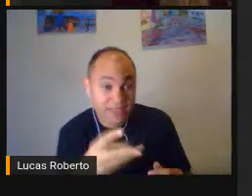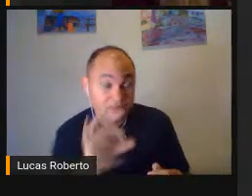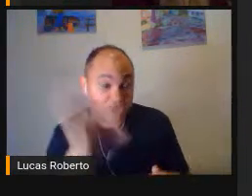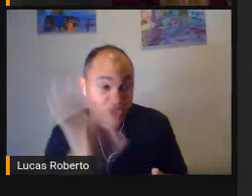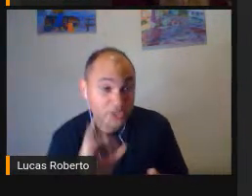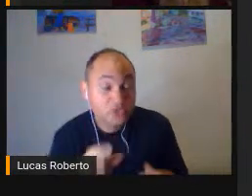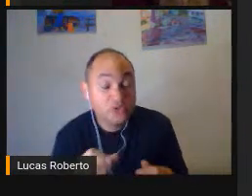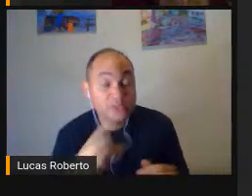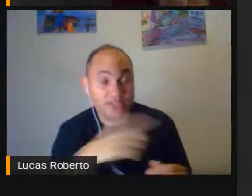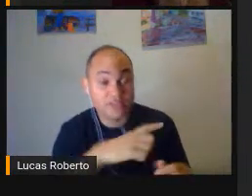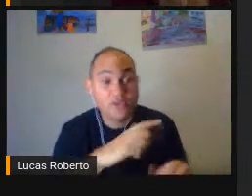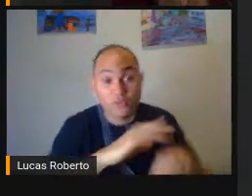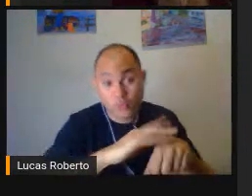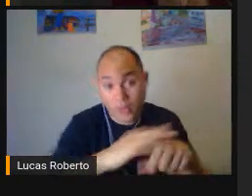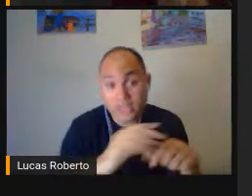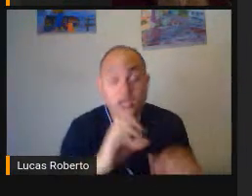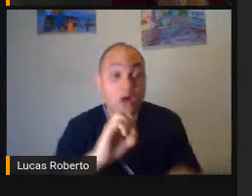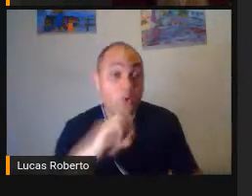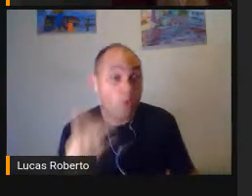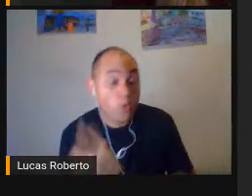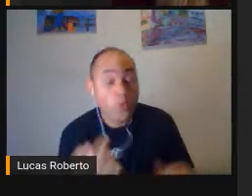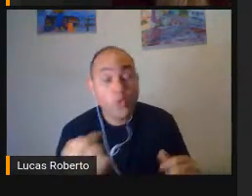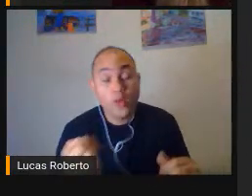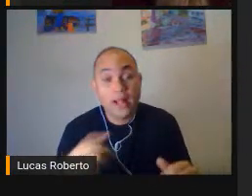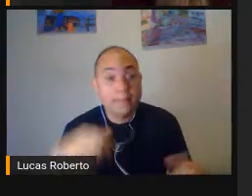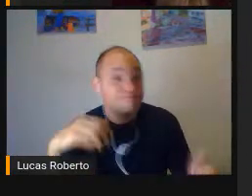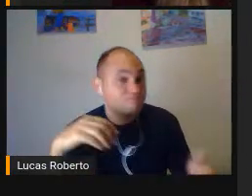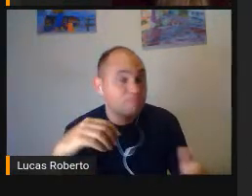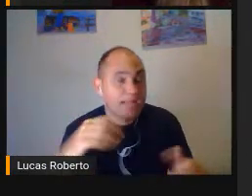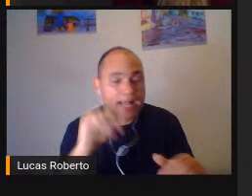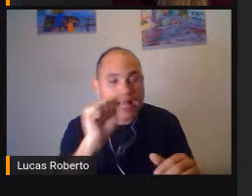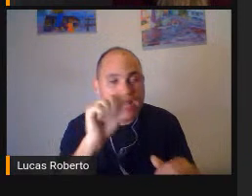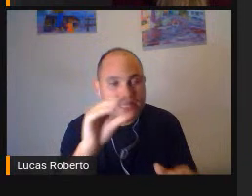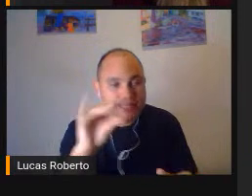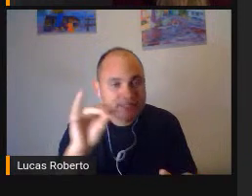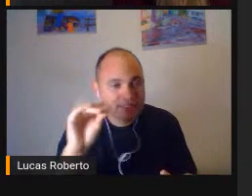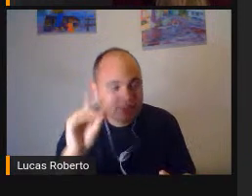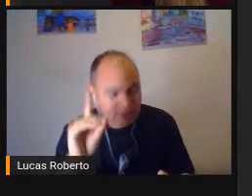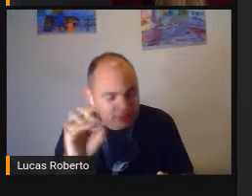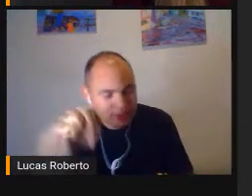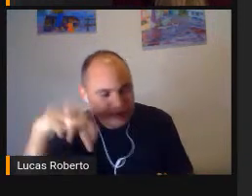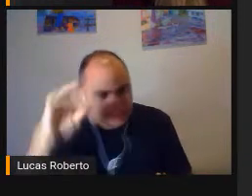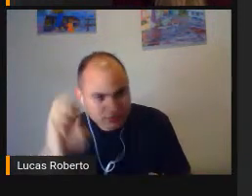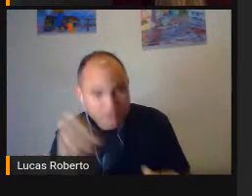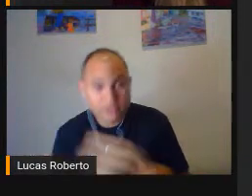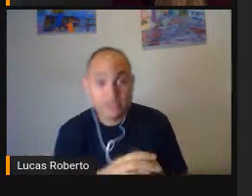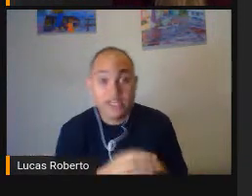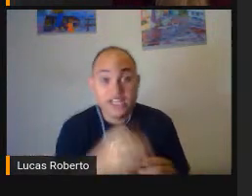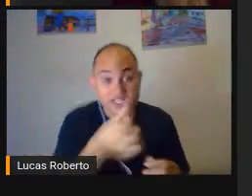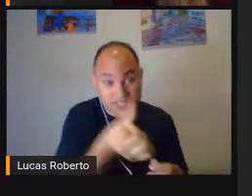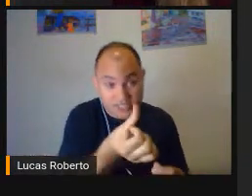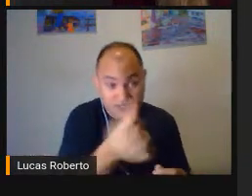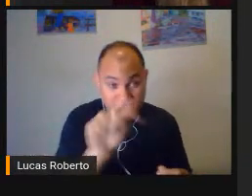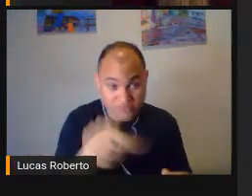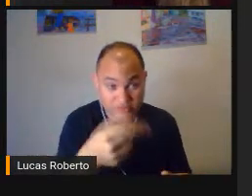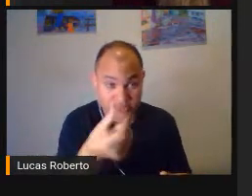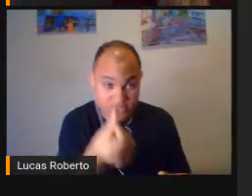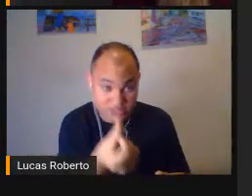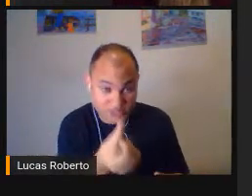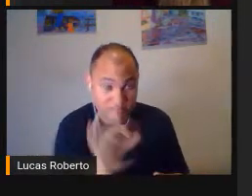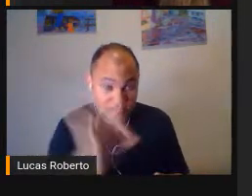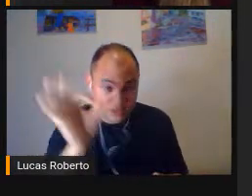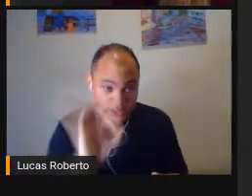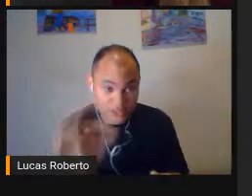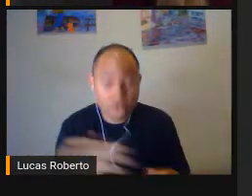,4% Já possuíam Desde o nascimento 6,6% Das pessoas Com deficiência visual Faziam uso De